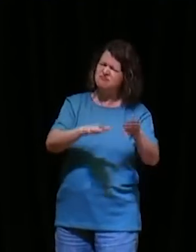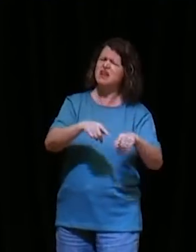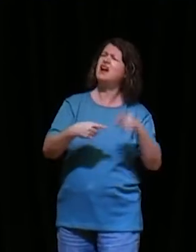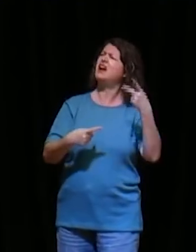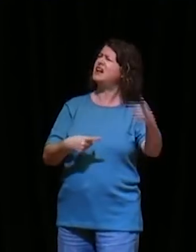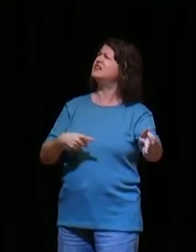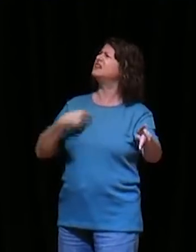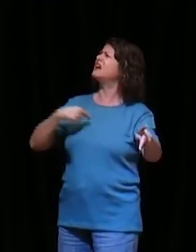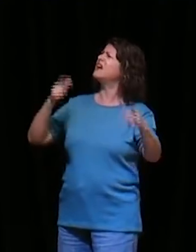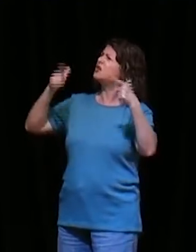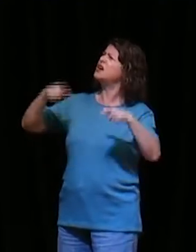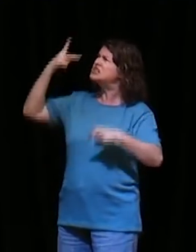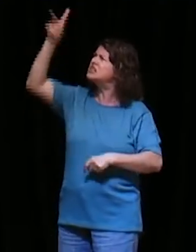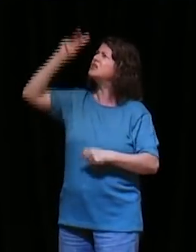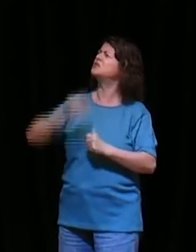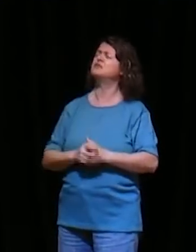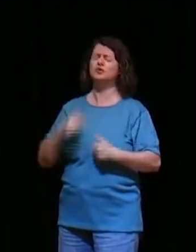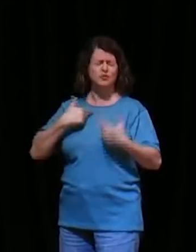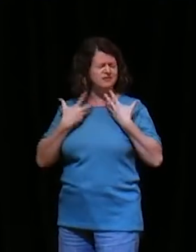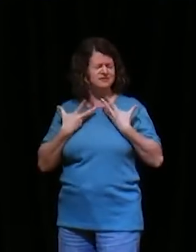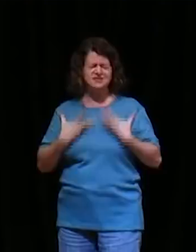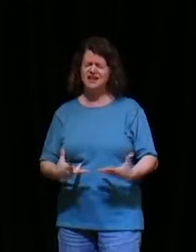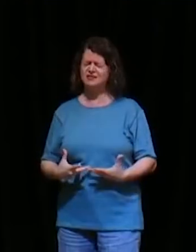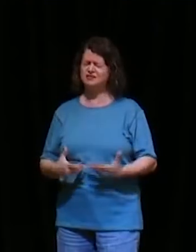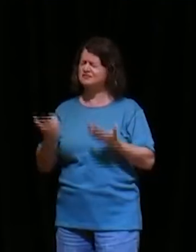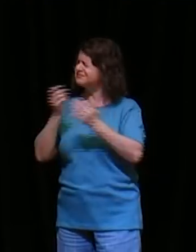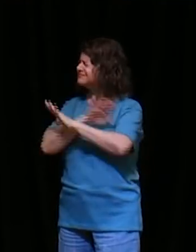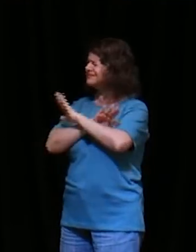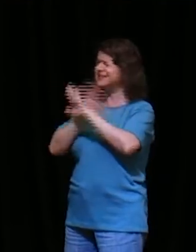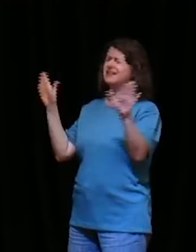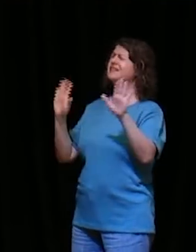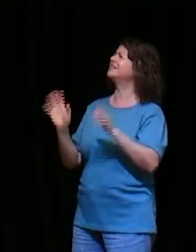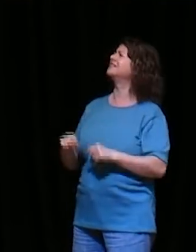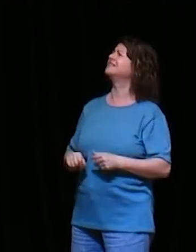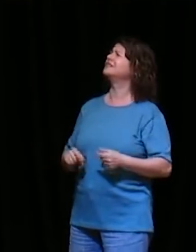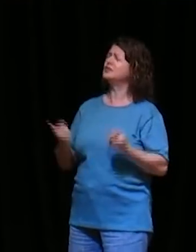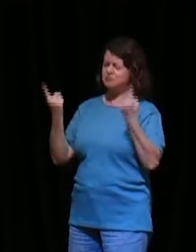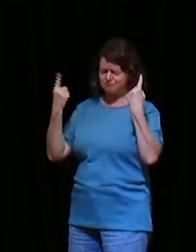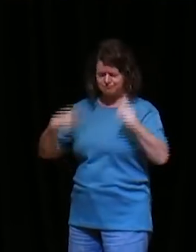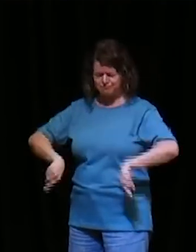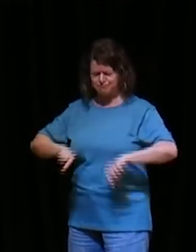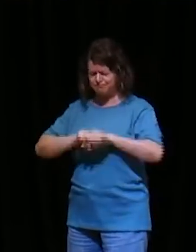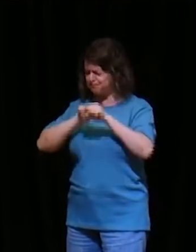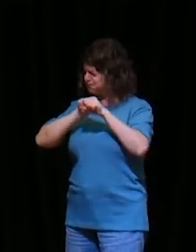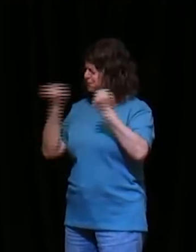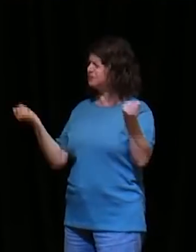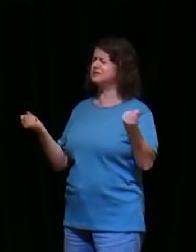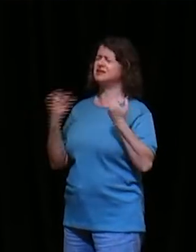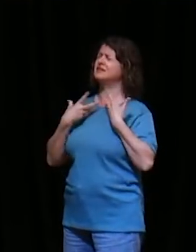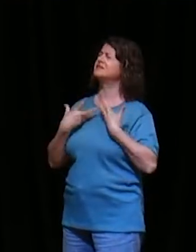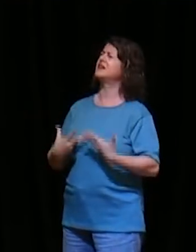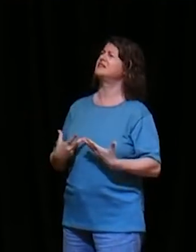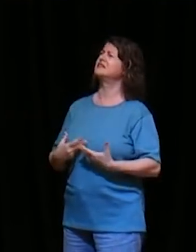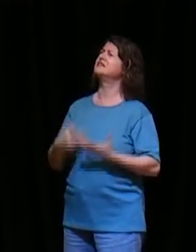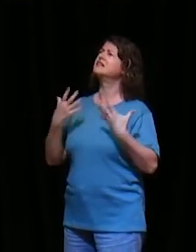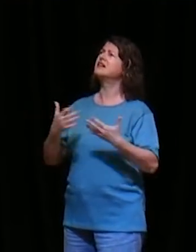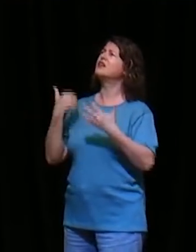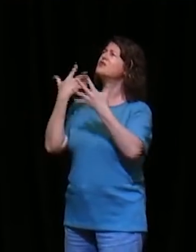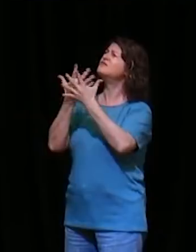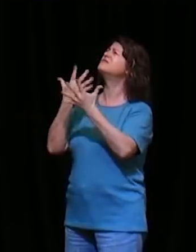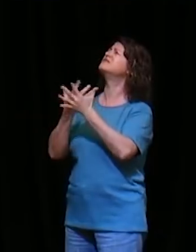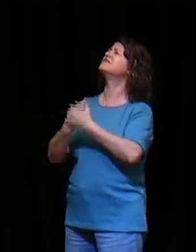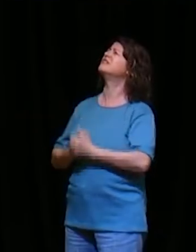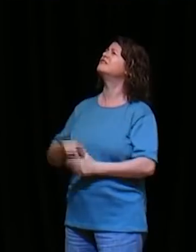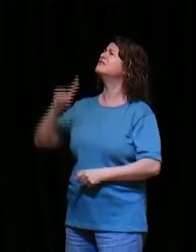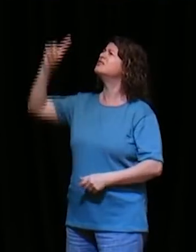cansado, eu não quero mais, eu estou esgotado, fisicamente, mas eu quero dizer, que o senhor é comigo,